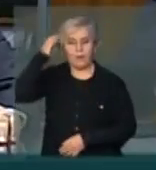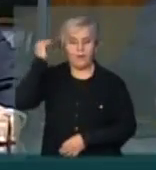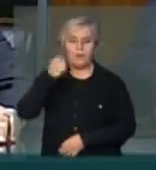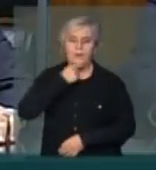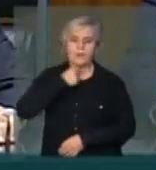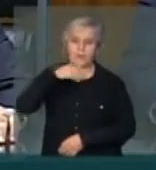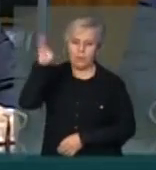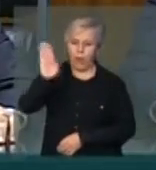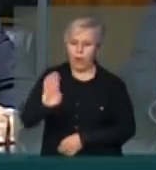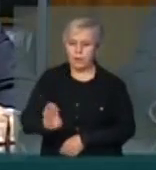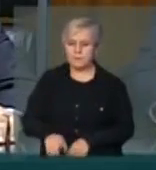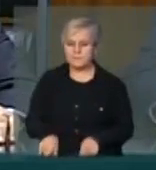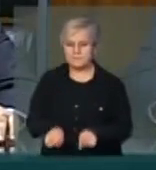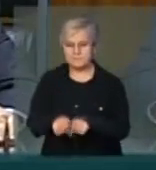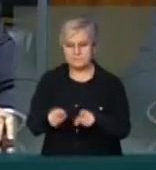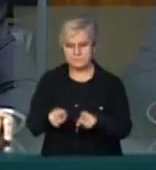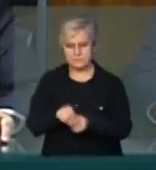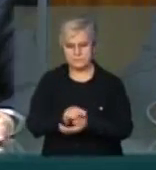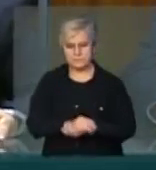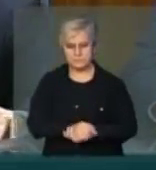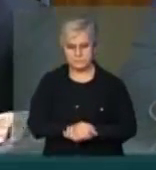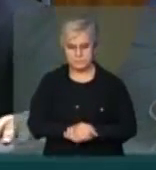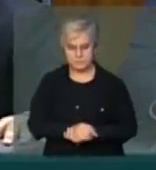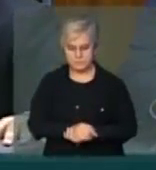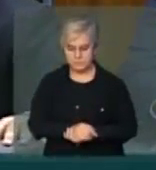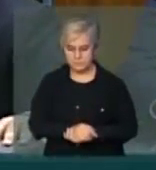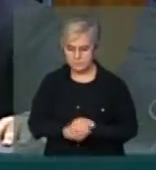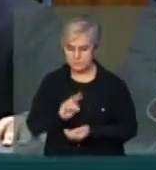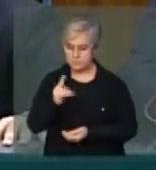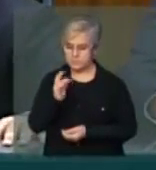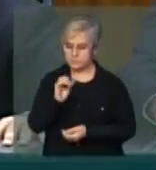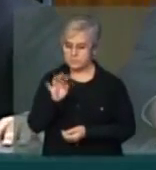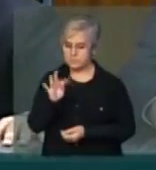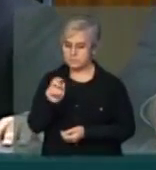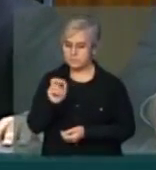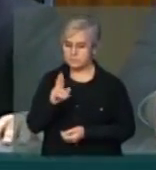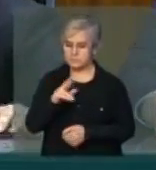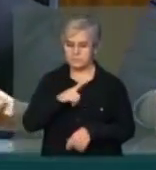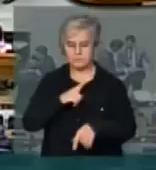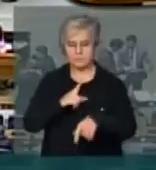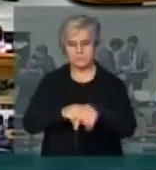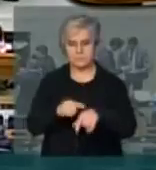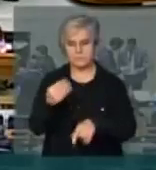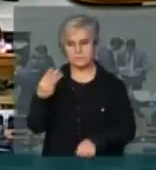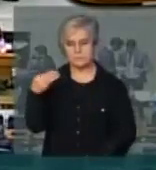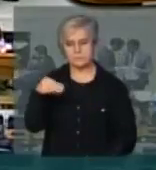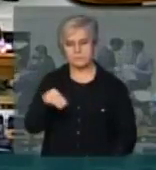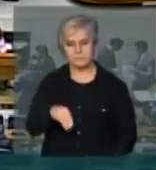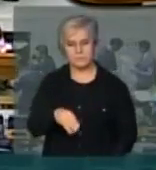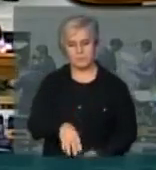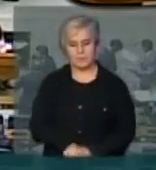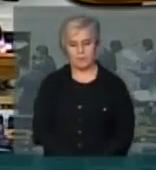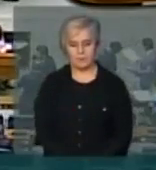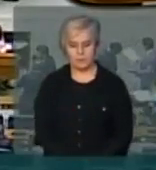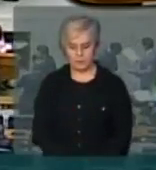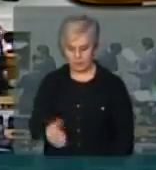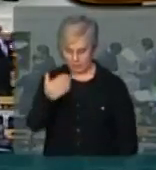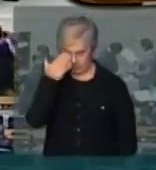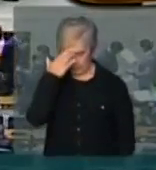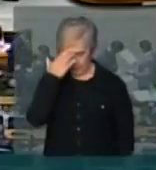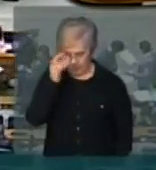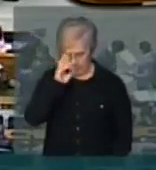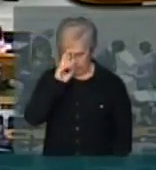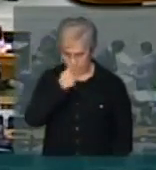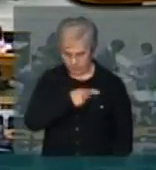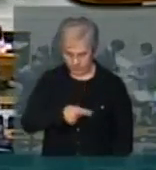Obrigado. Vossa Excelência será atendida, o novo deputado. O novo deputado Itorchul, Vossa Excelência, tem três minutos na tribuna. Muito obrigado, Presidente Manato, aqui